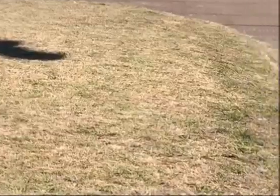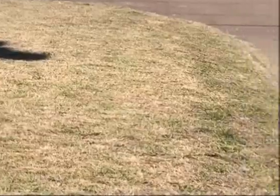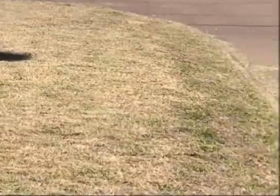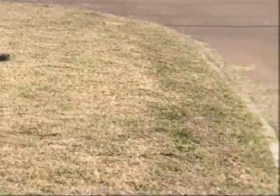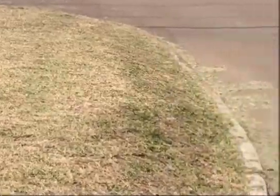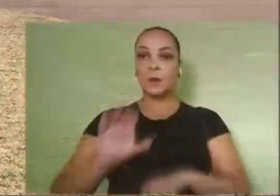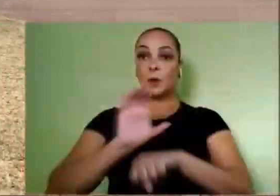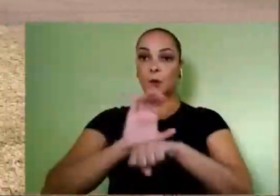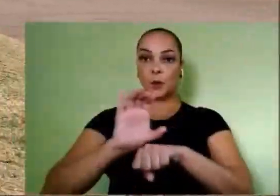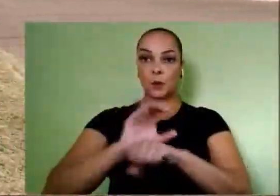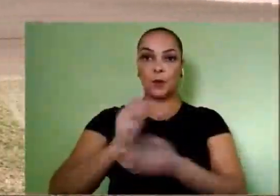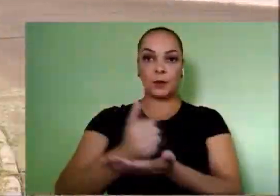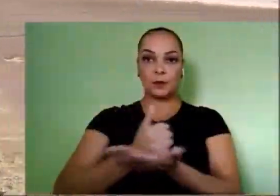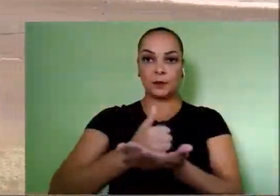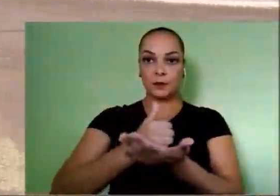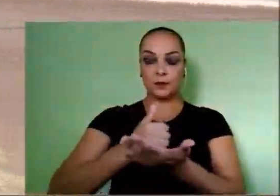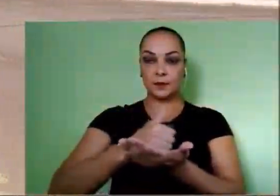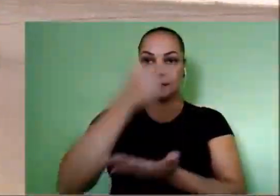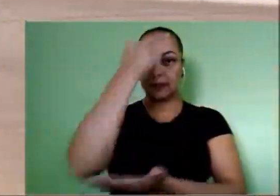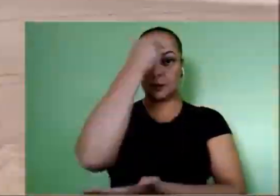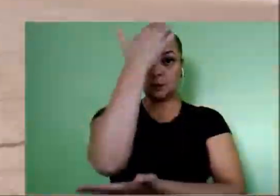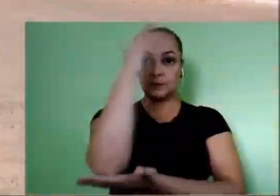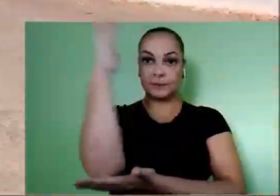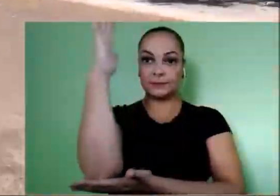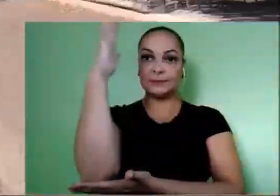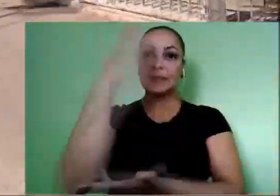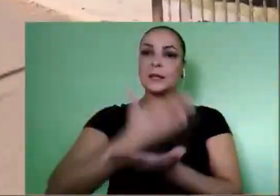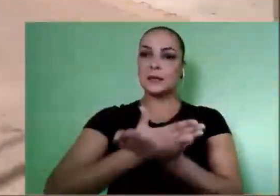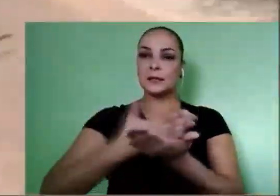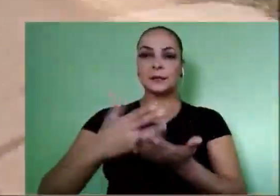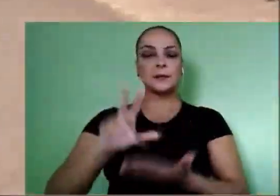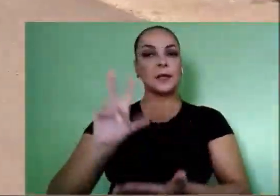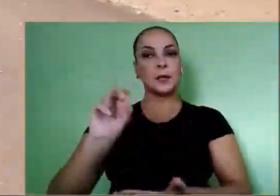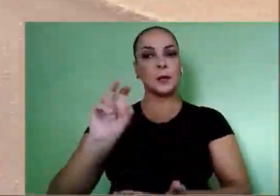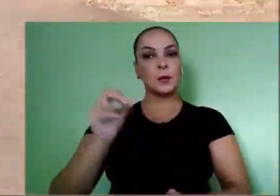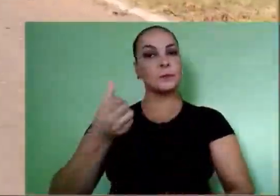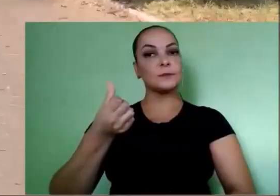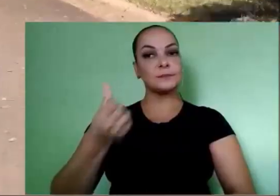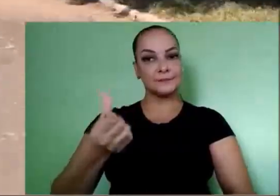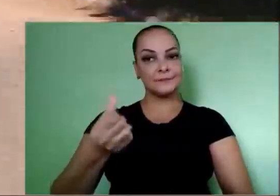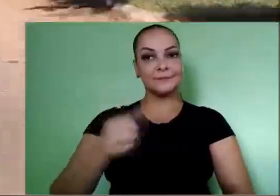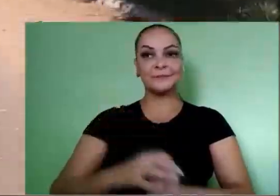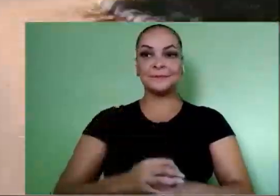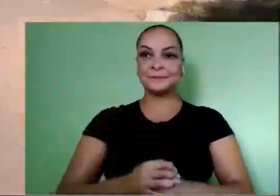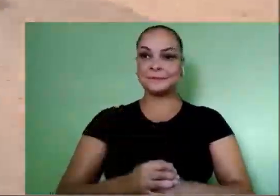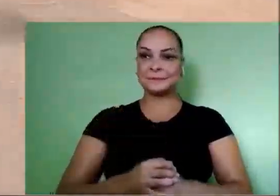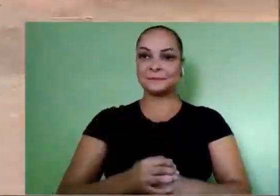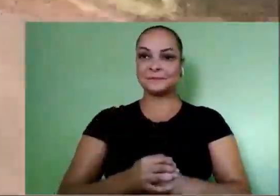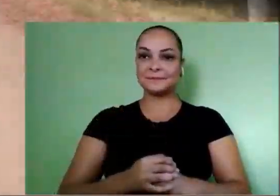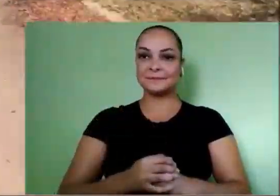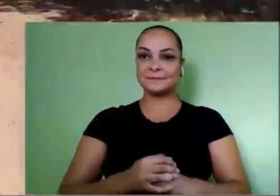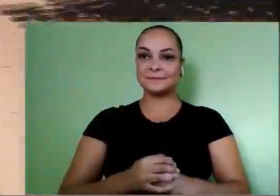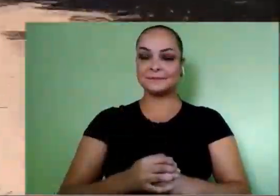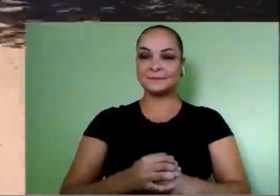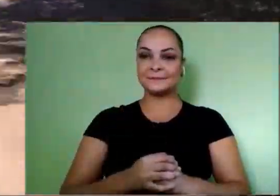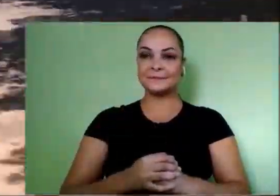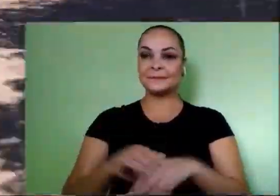O curso de farmácia da Universidade Federal do Pampa iniciou suas atividades em 2006.